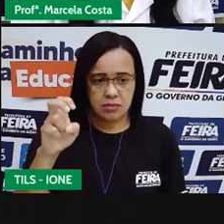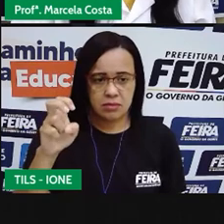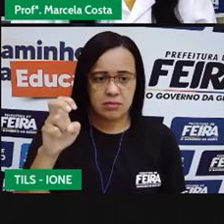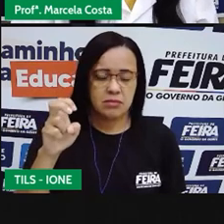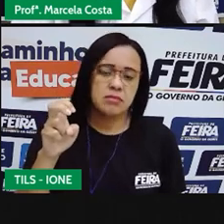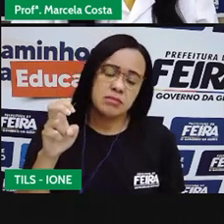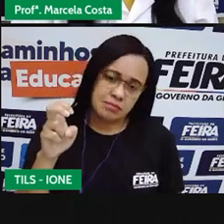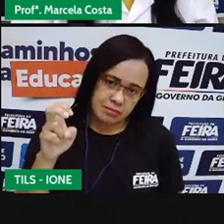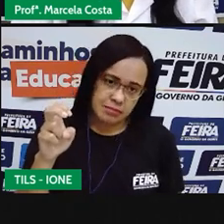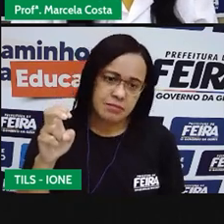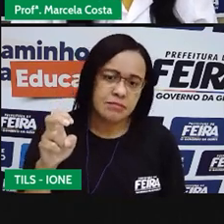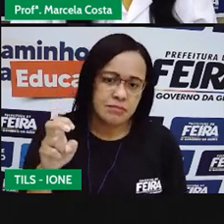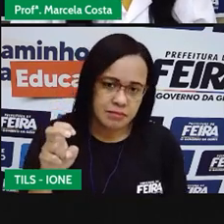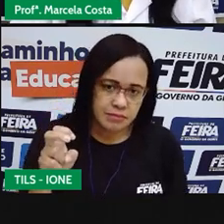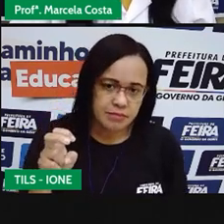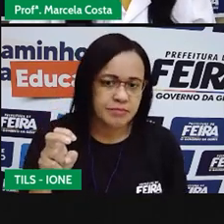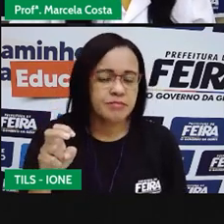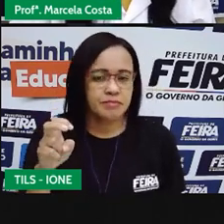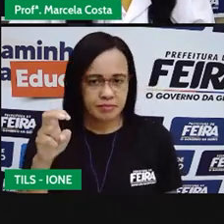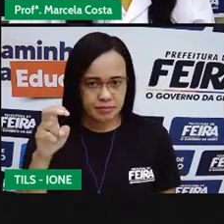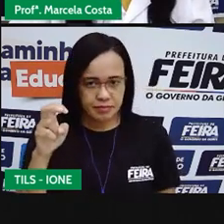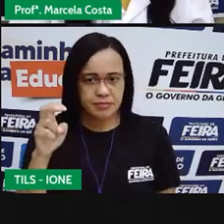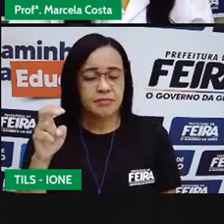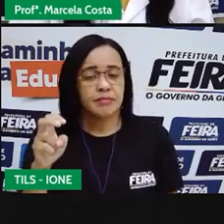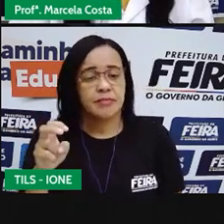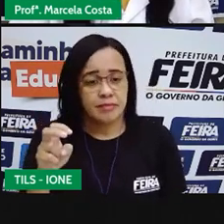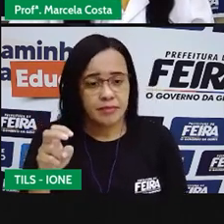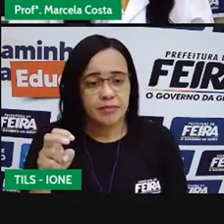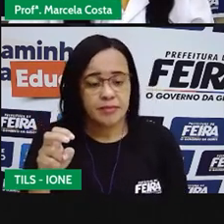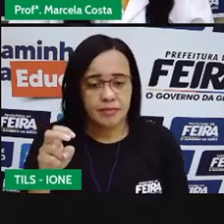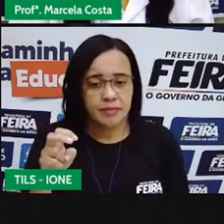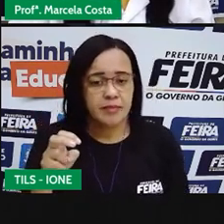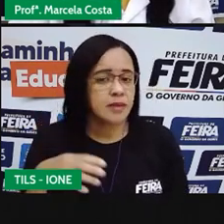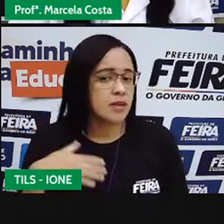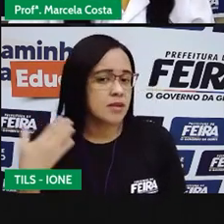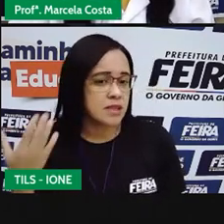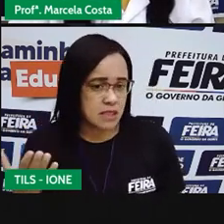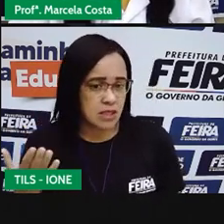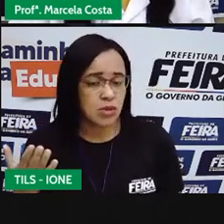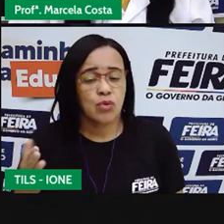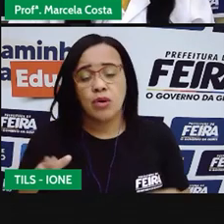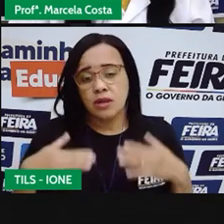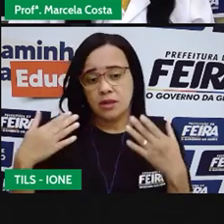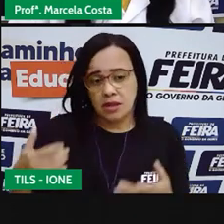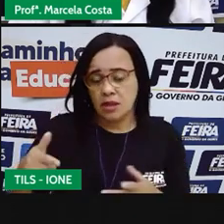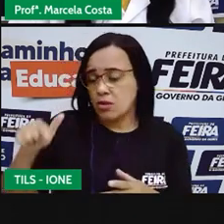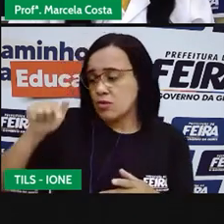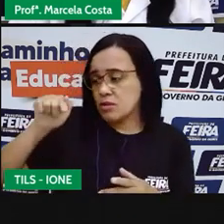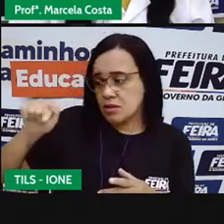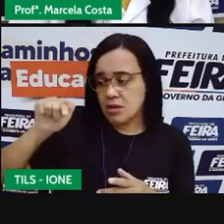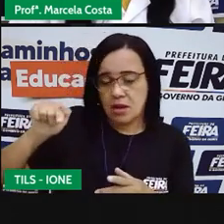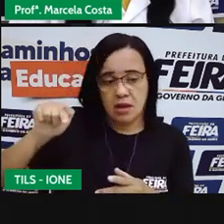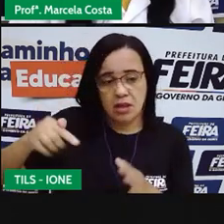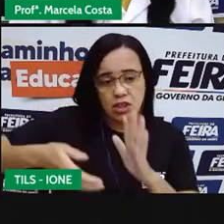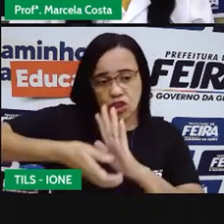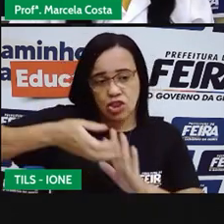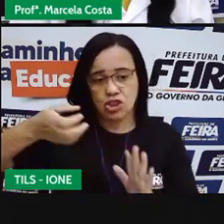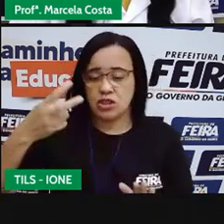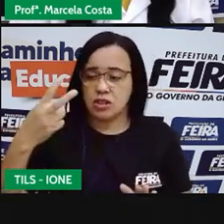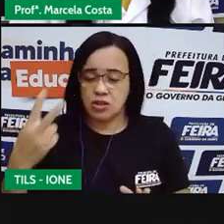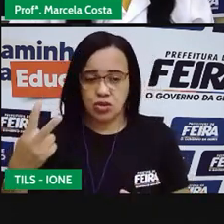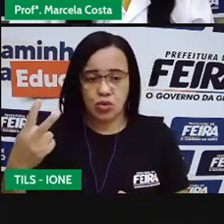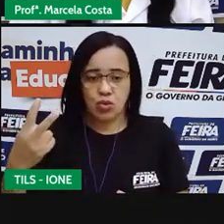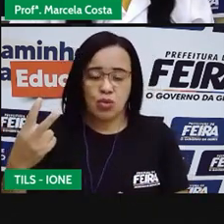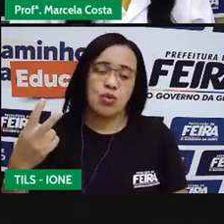então eu já sei que 7 menos 2 vai dar 5 coloco aqui embaixo o número